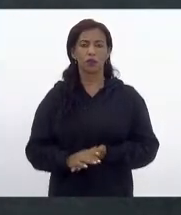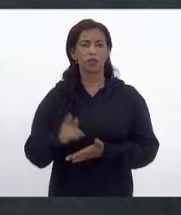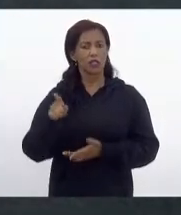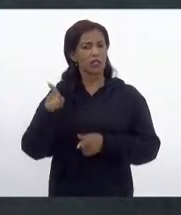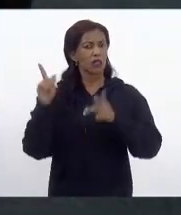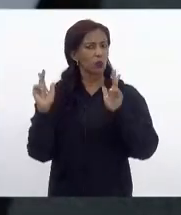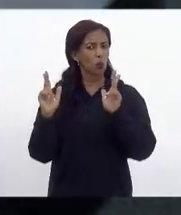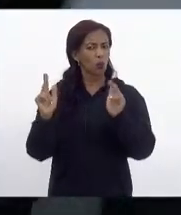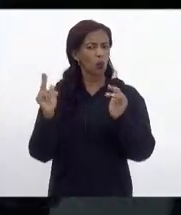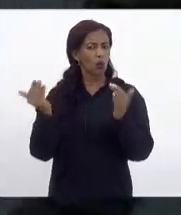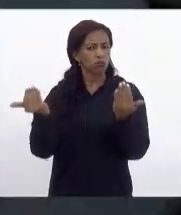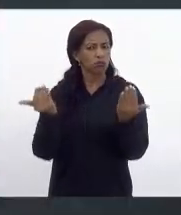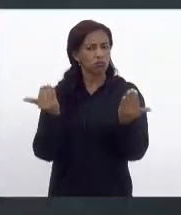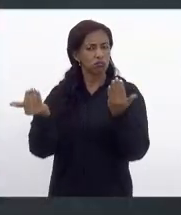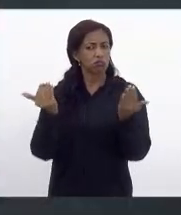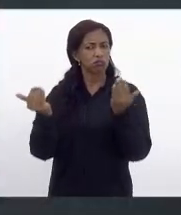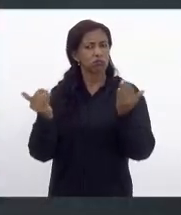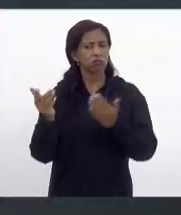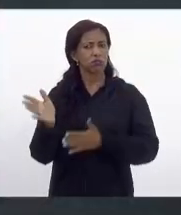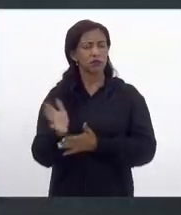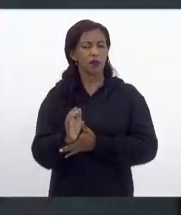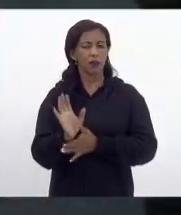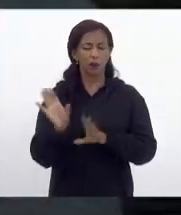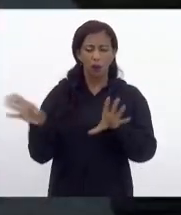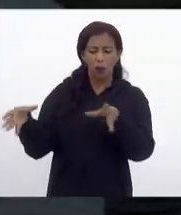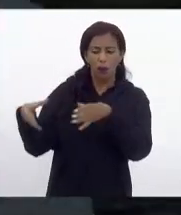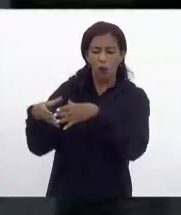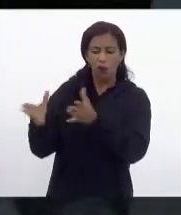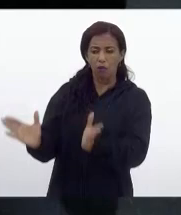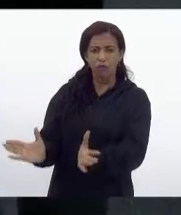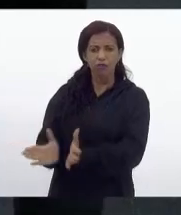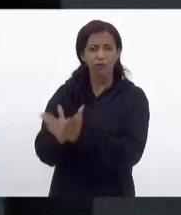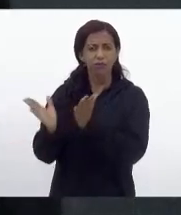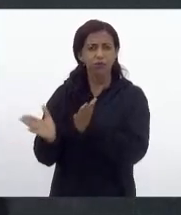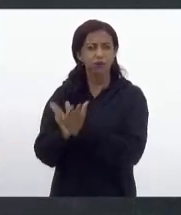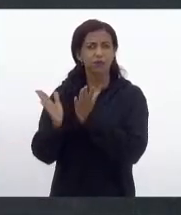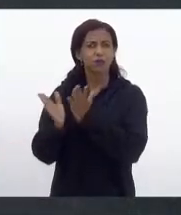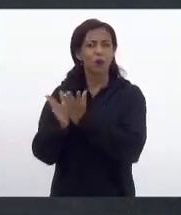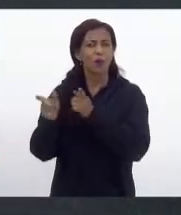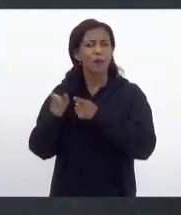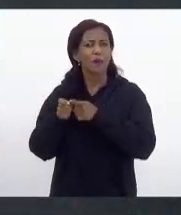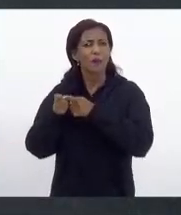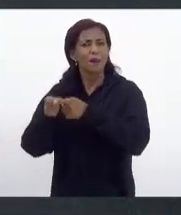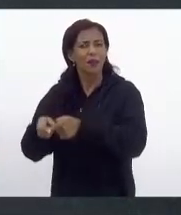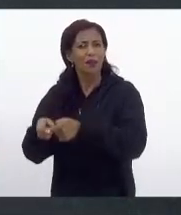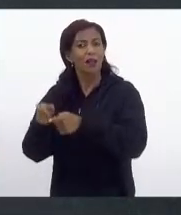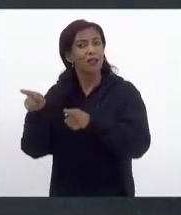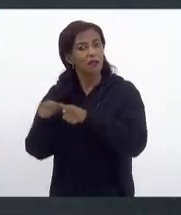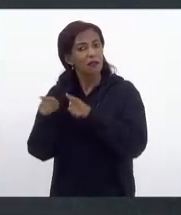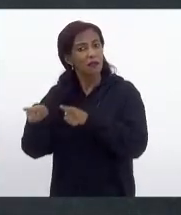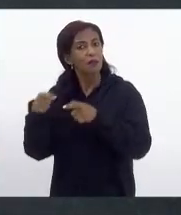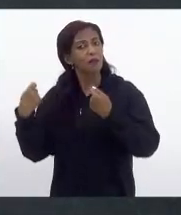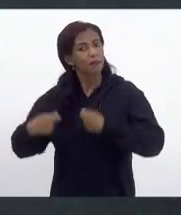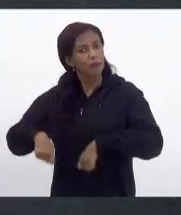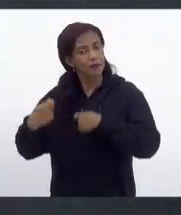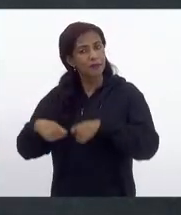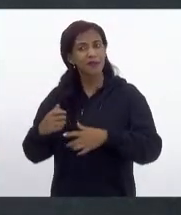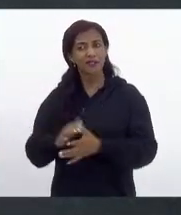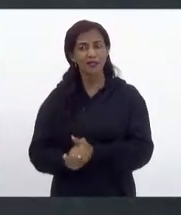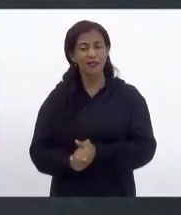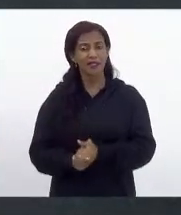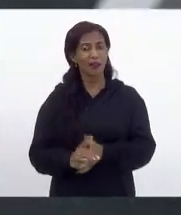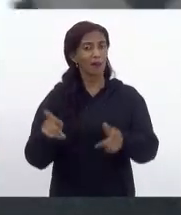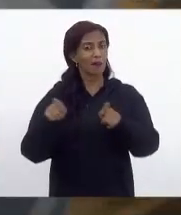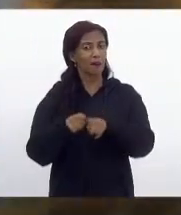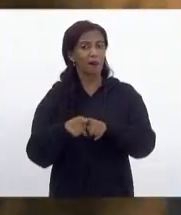similaridade com esse, mas para as comunidades carentes, que também se fazem necessárias, mas